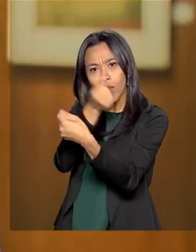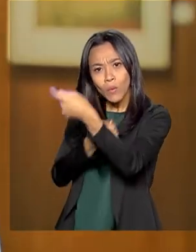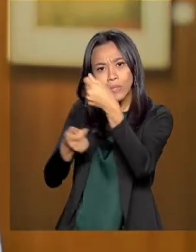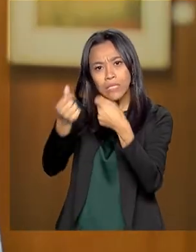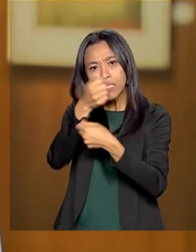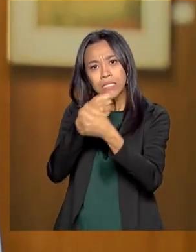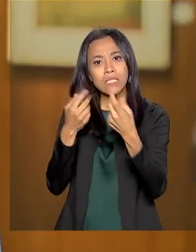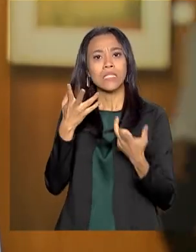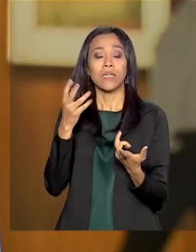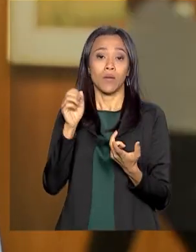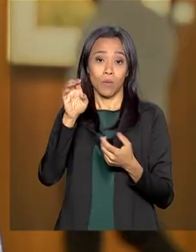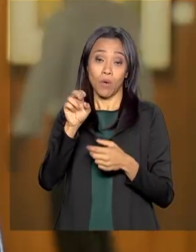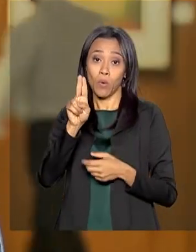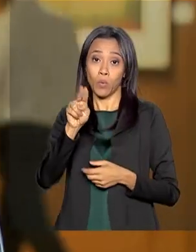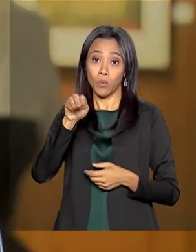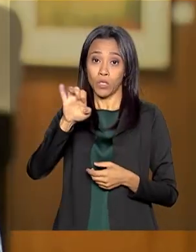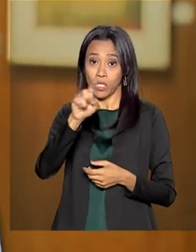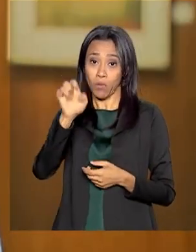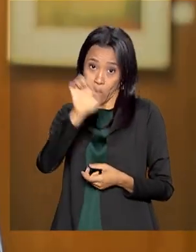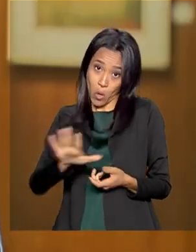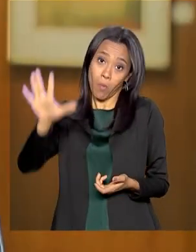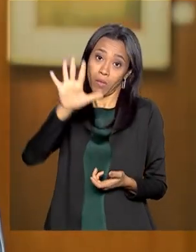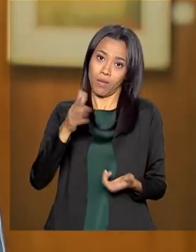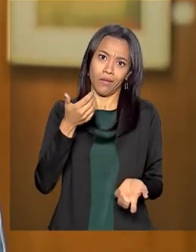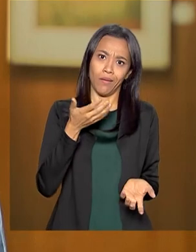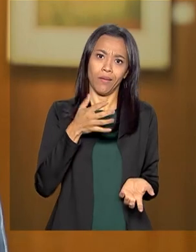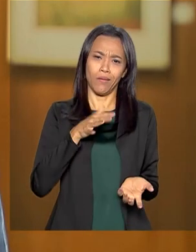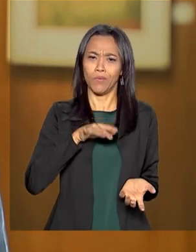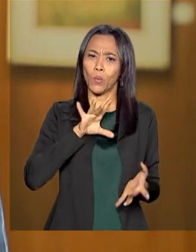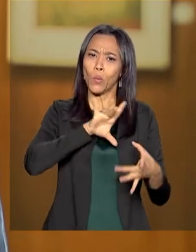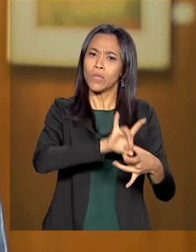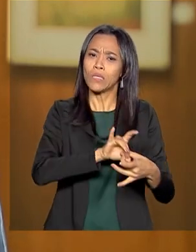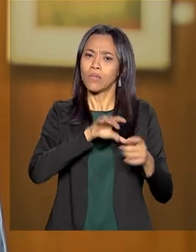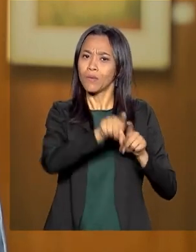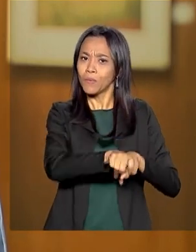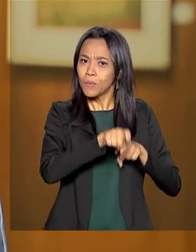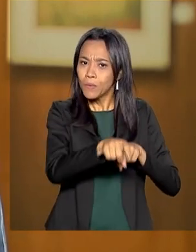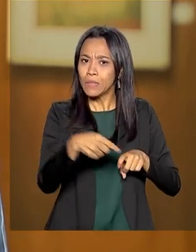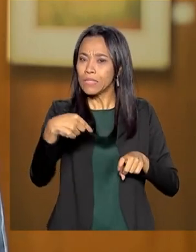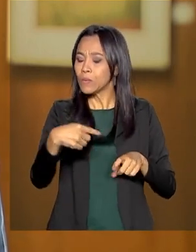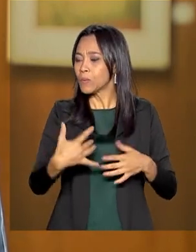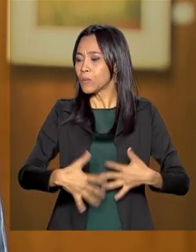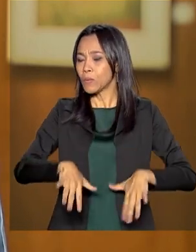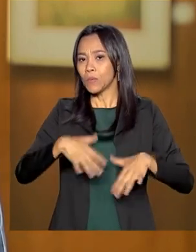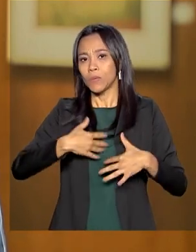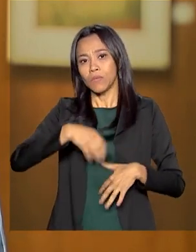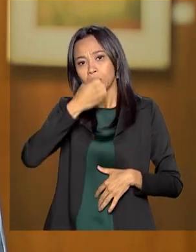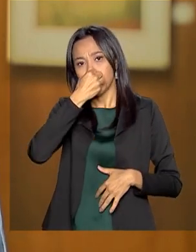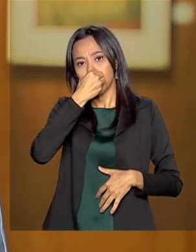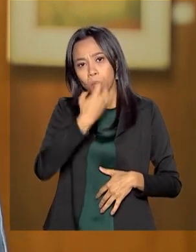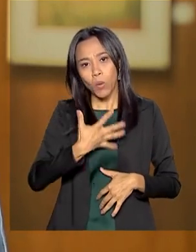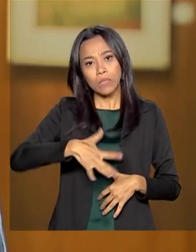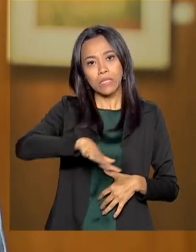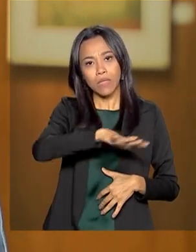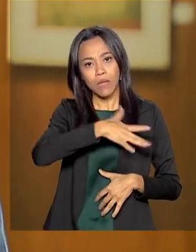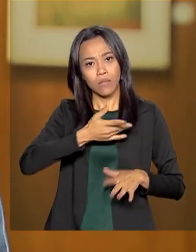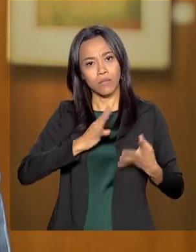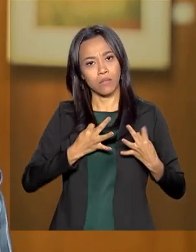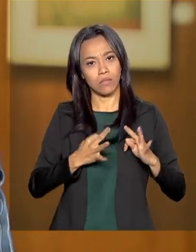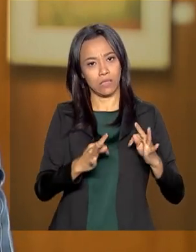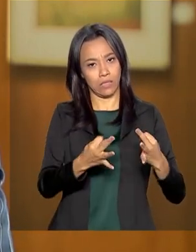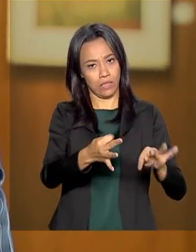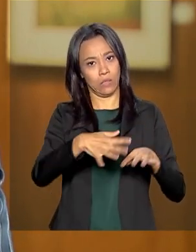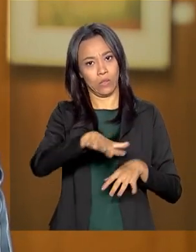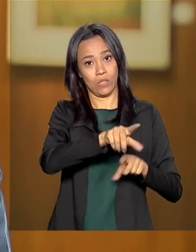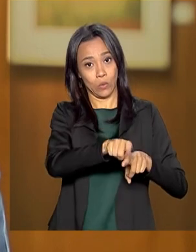E na agricultura, eu acho que isso vai propiciar a modernização da nossa agricultura para que a gente